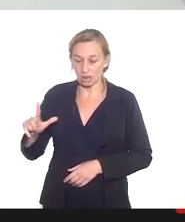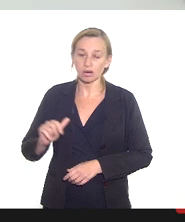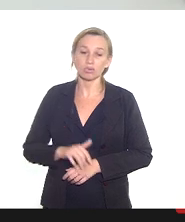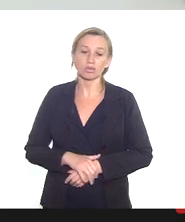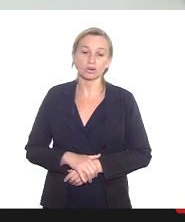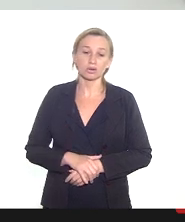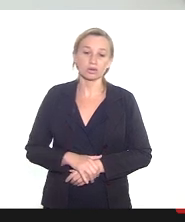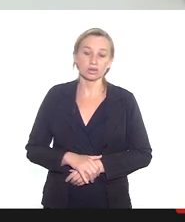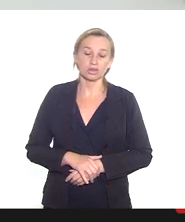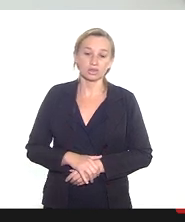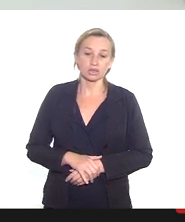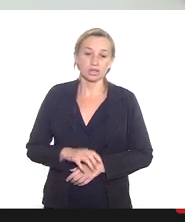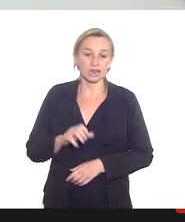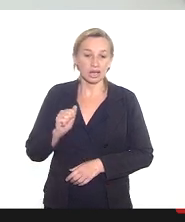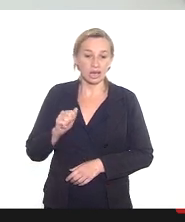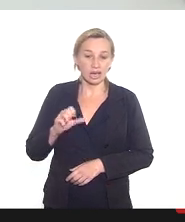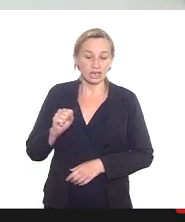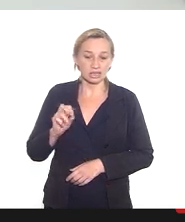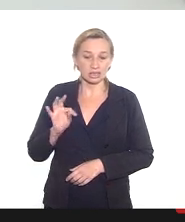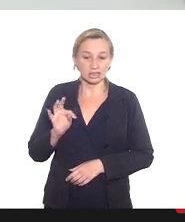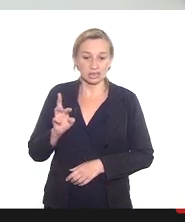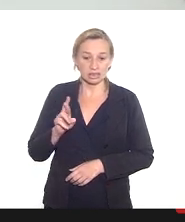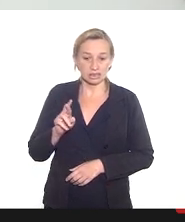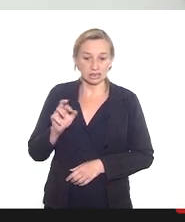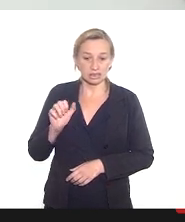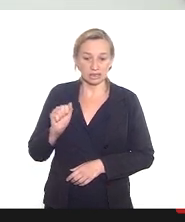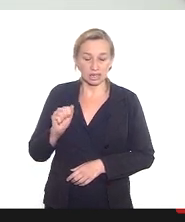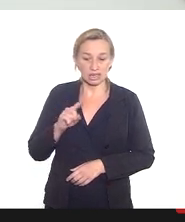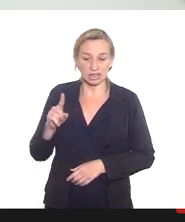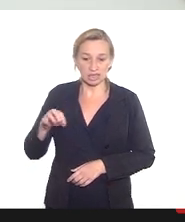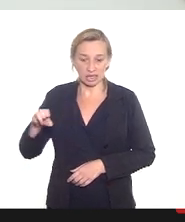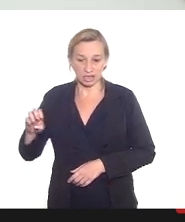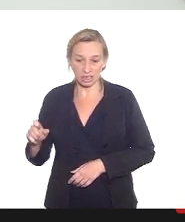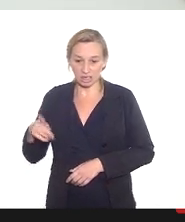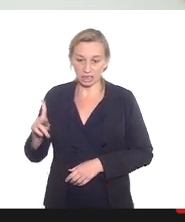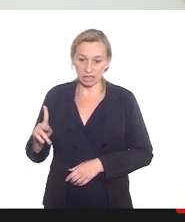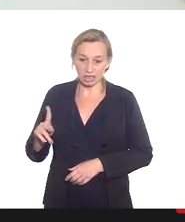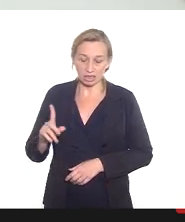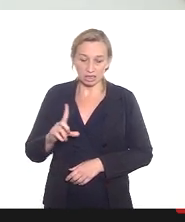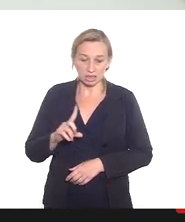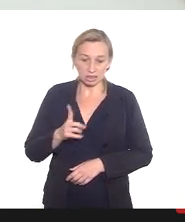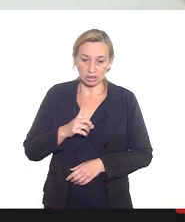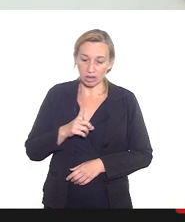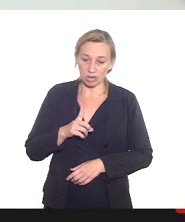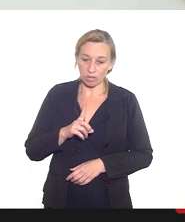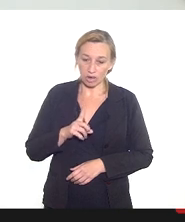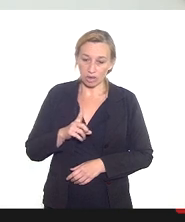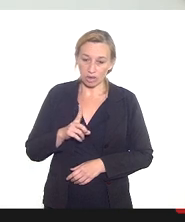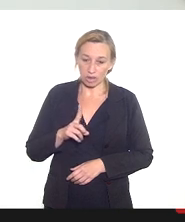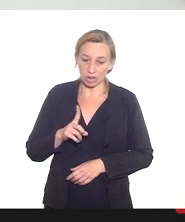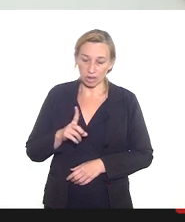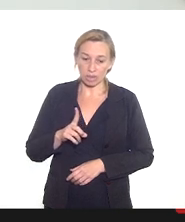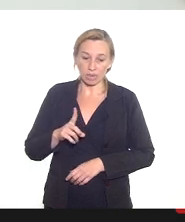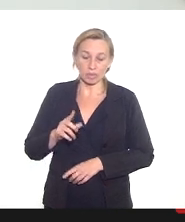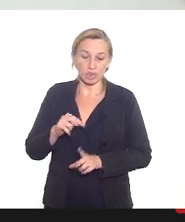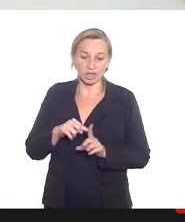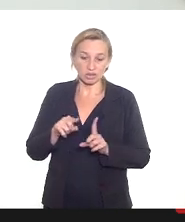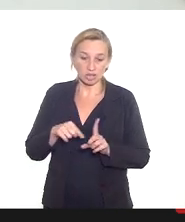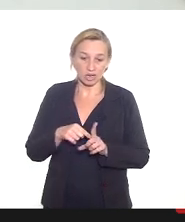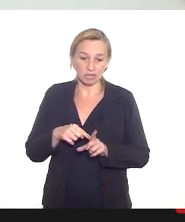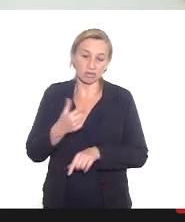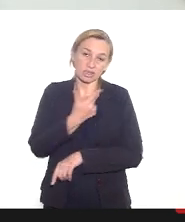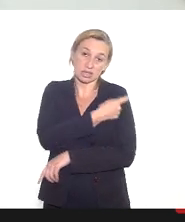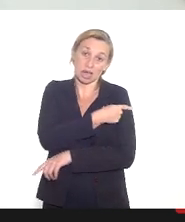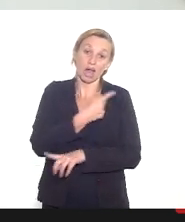e a AstraZeneca elas estão contraindicadas para essa população isso não inclui as lactantes as lactantes que a gente